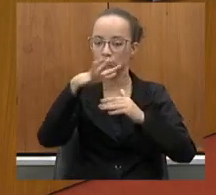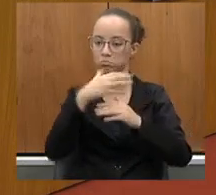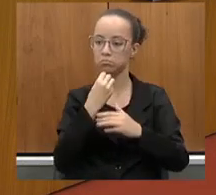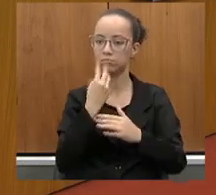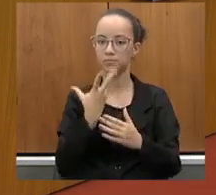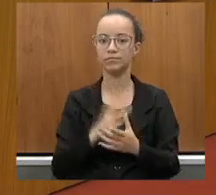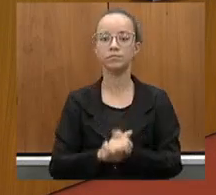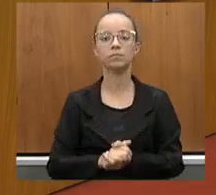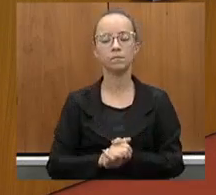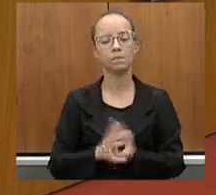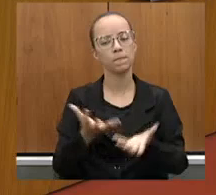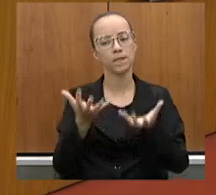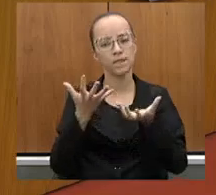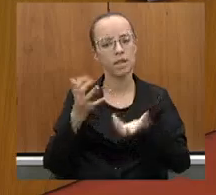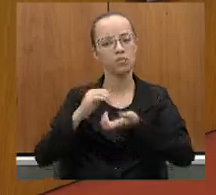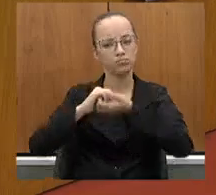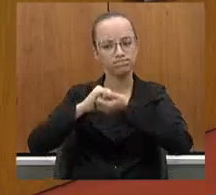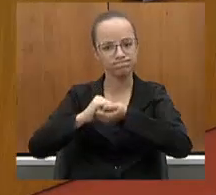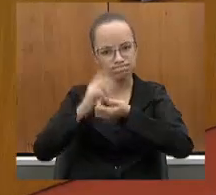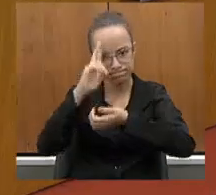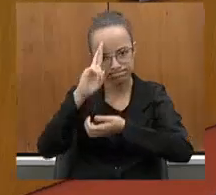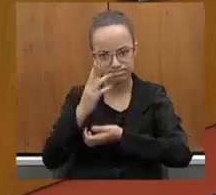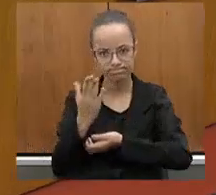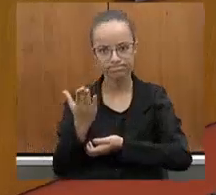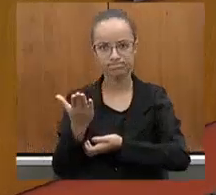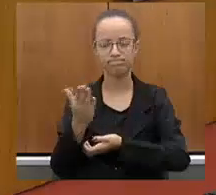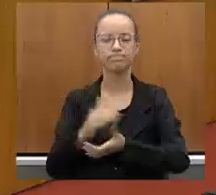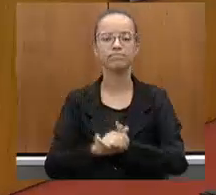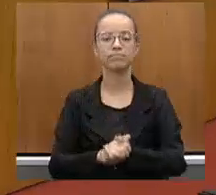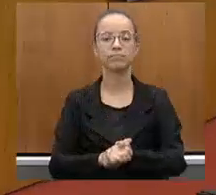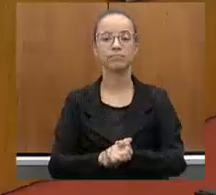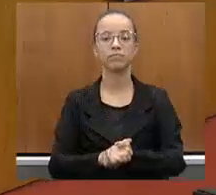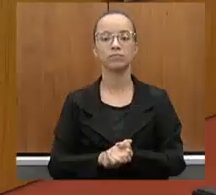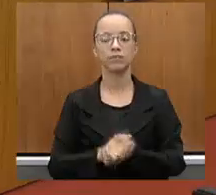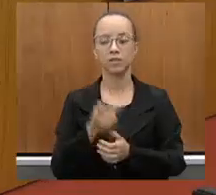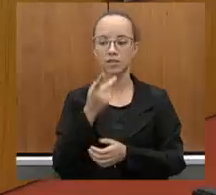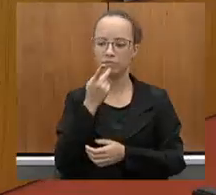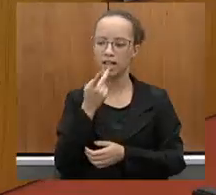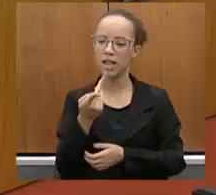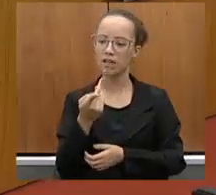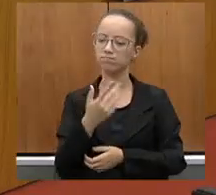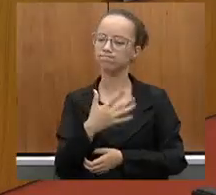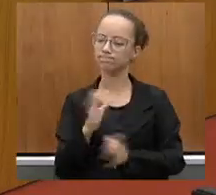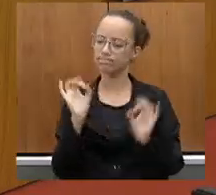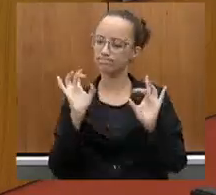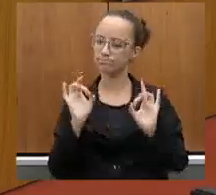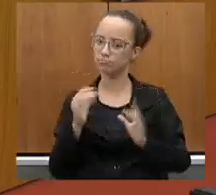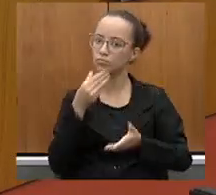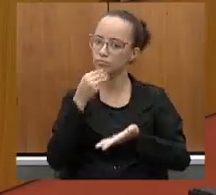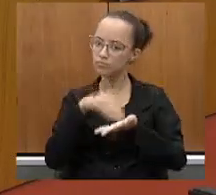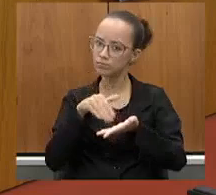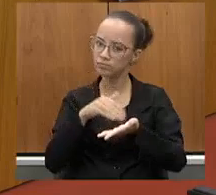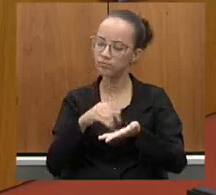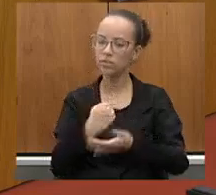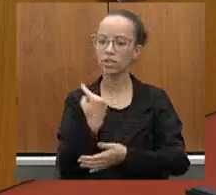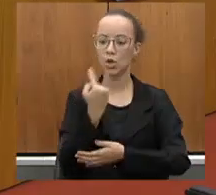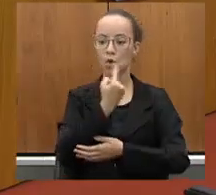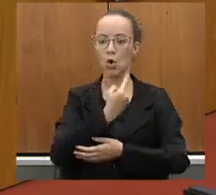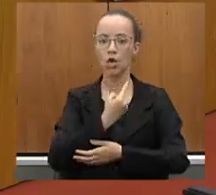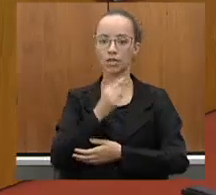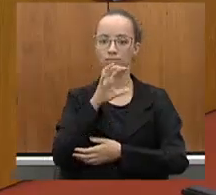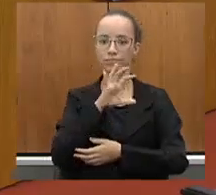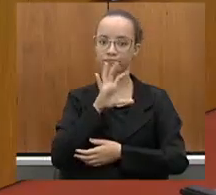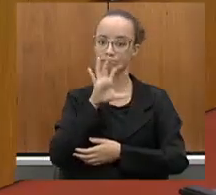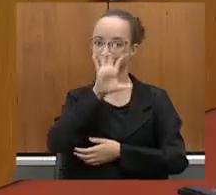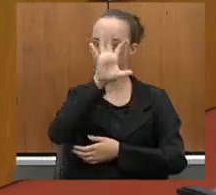Eu quero cumprimentá-lo, saudá-lo e dizer, querido secretário, que a nossa região do sul